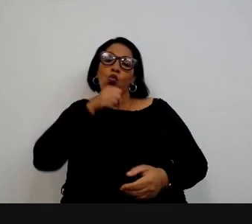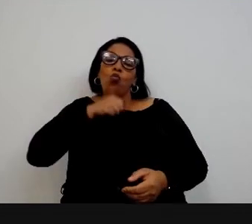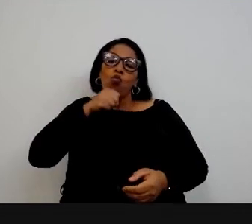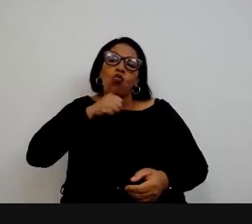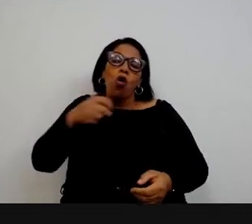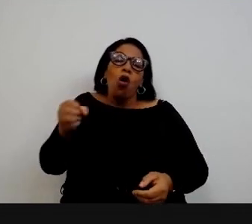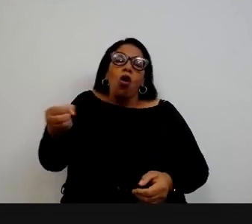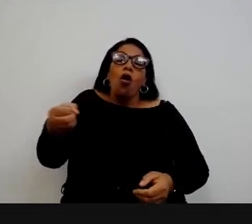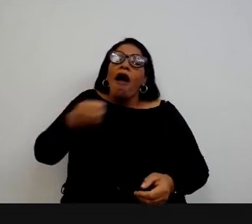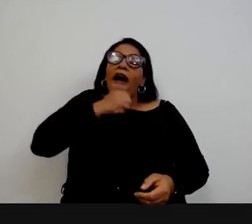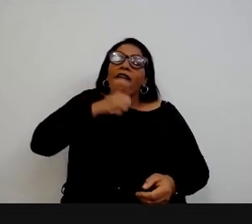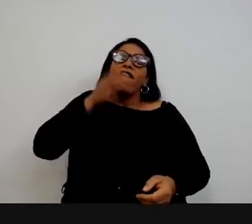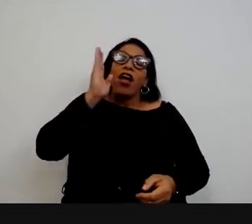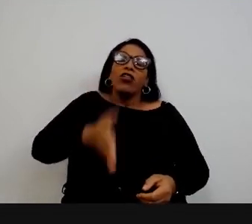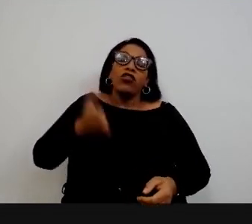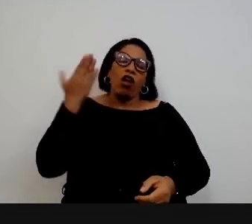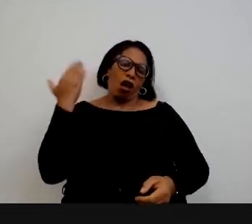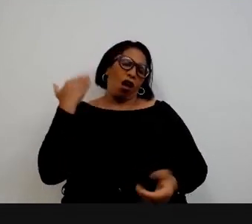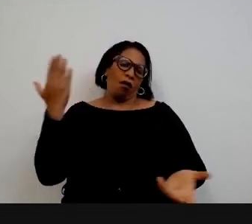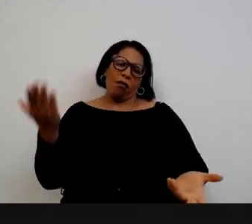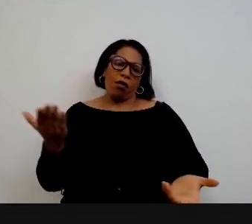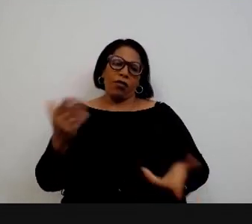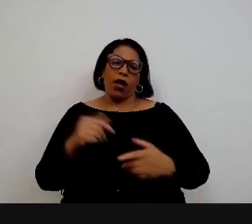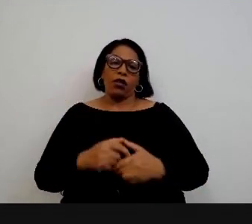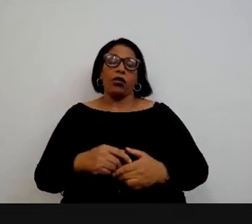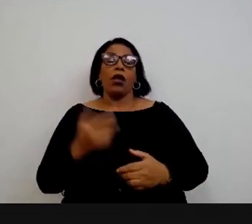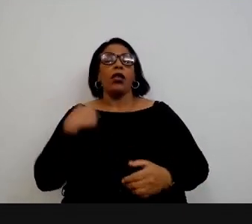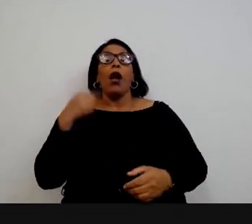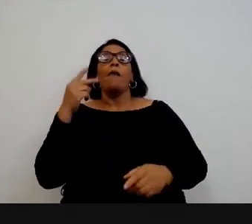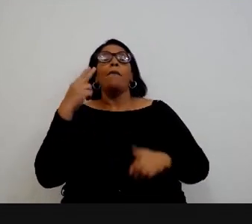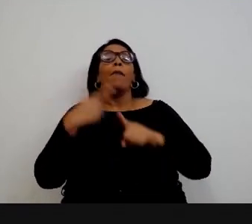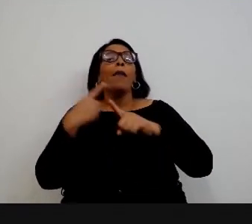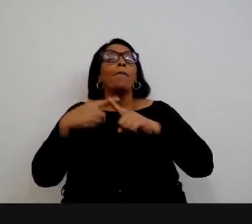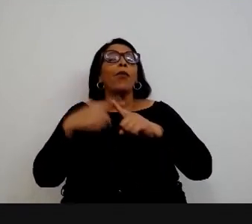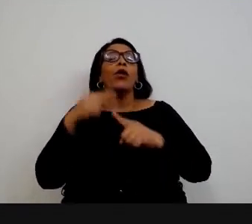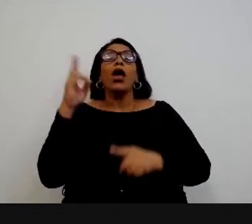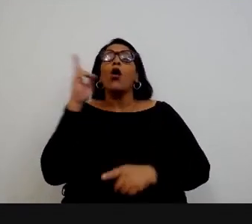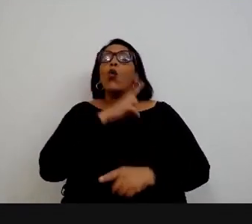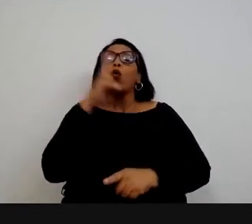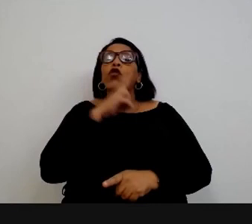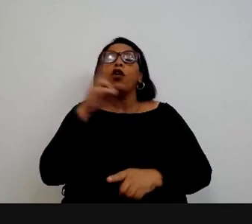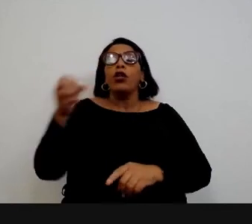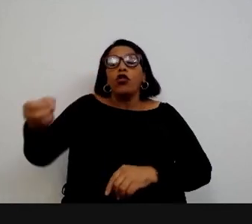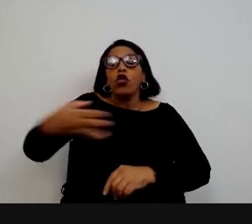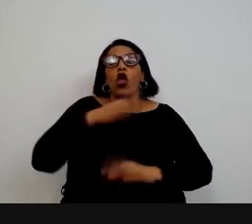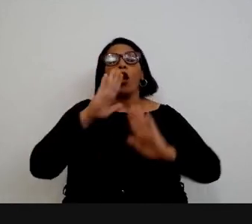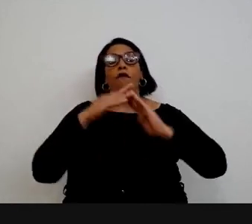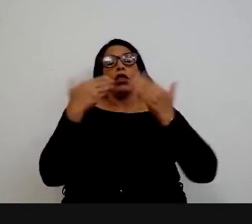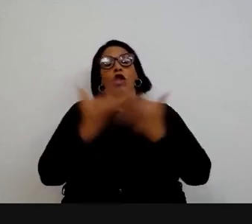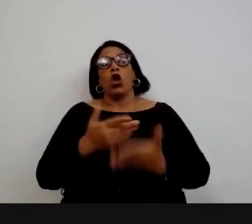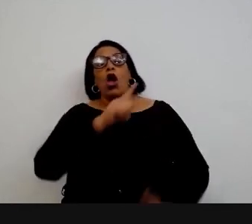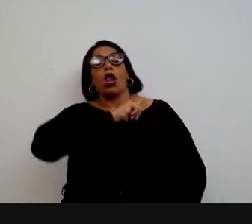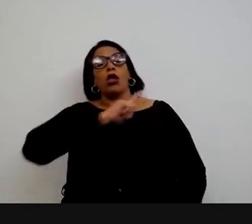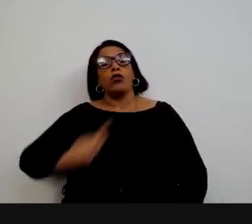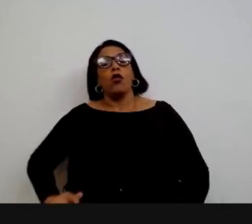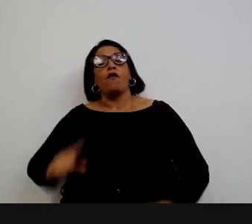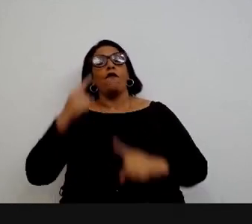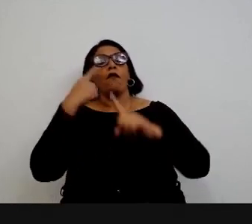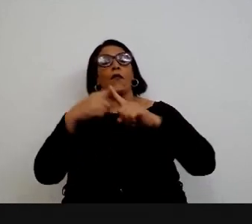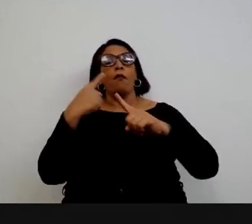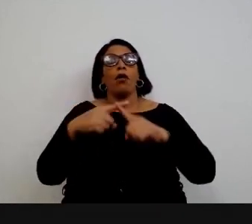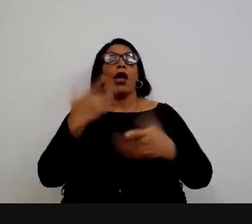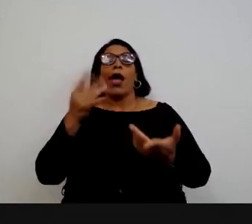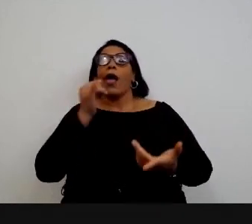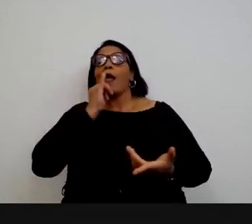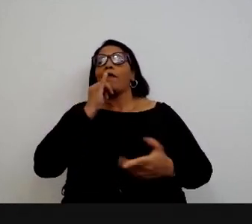esse fenômeno novo que a gente vem vendo ter essa emergência de novas escolas de governo e aí não é um